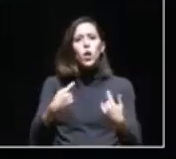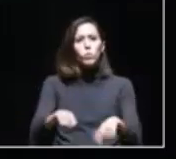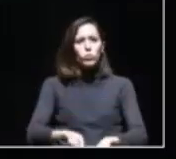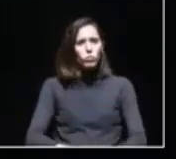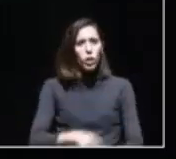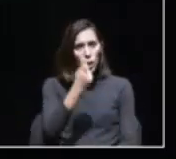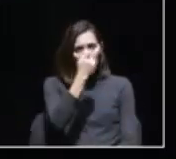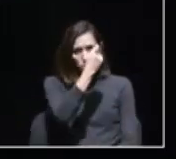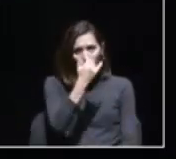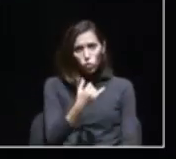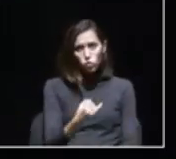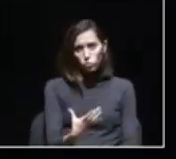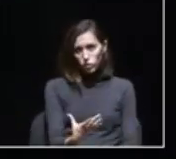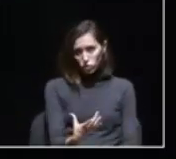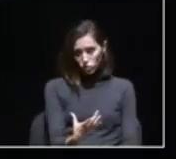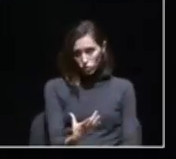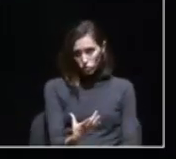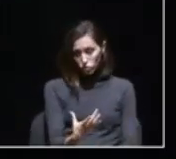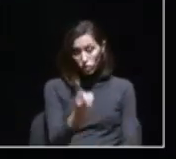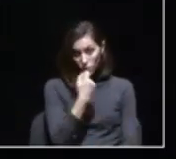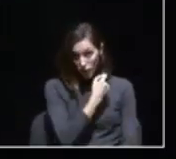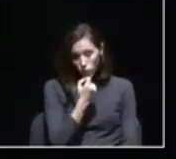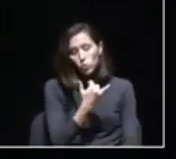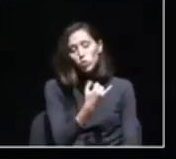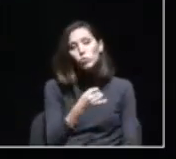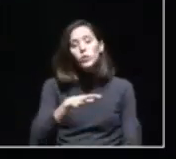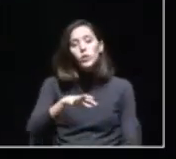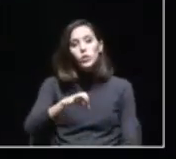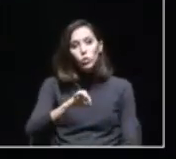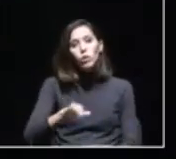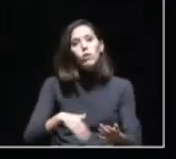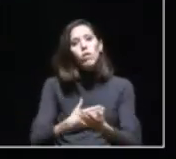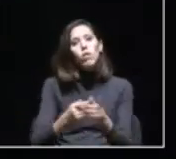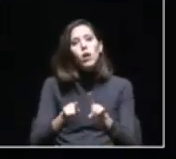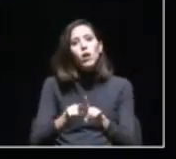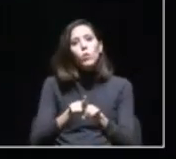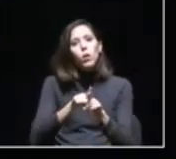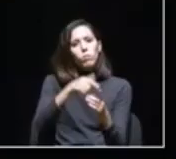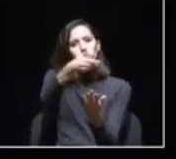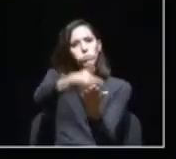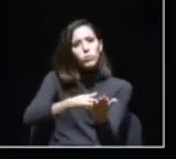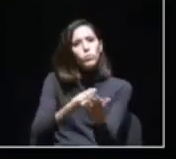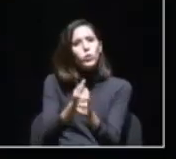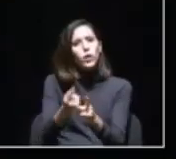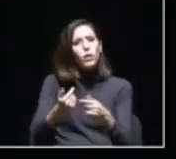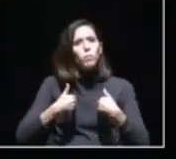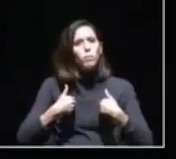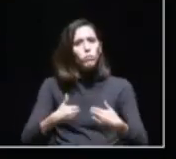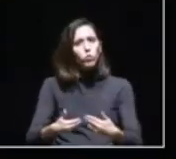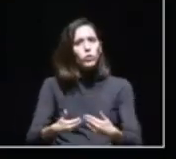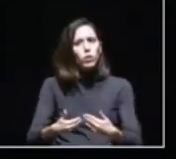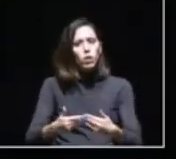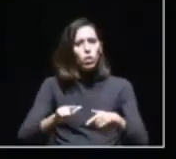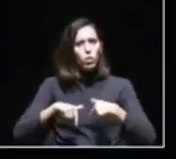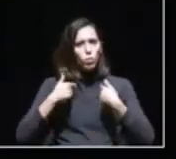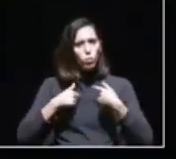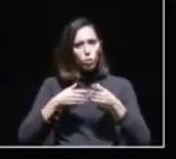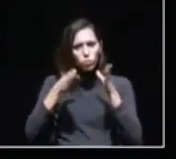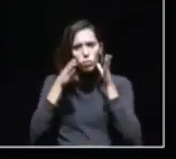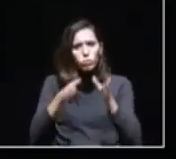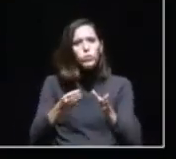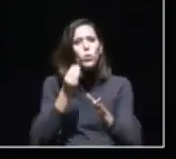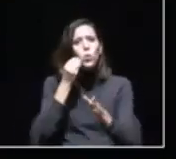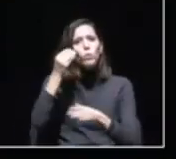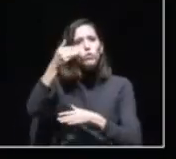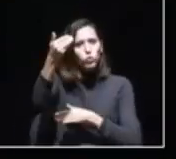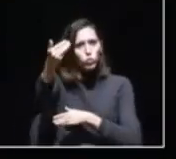de 2018 entregámos um requerimento com várias perguntas sobre a rede de pombais e a questão sobre o voluntariado, concretamente sobre se